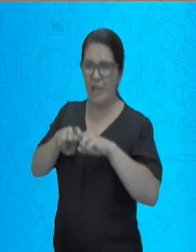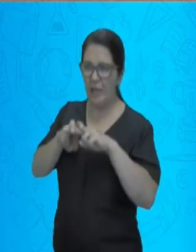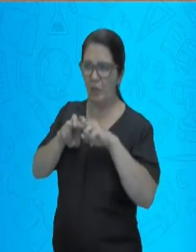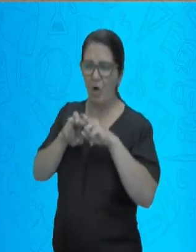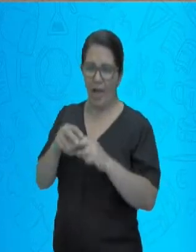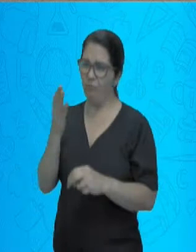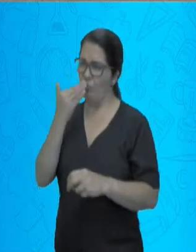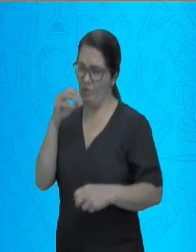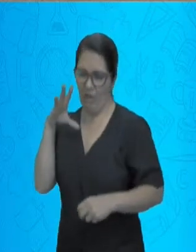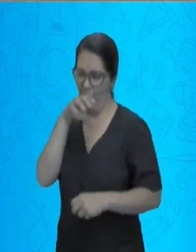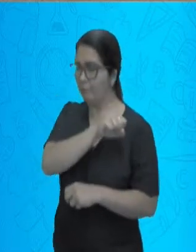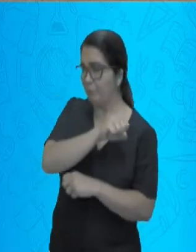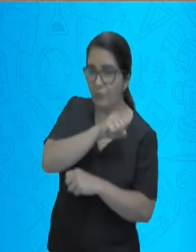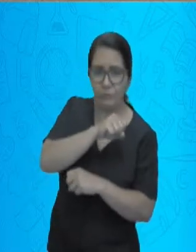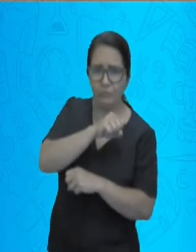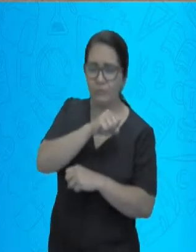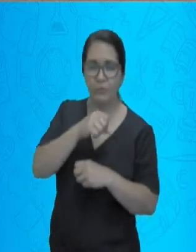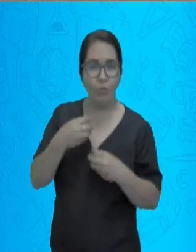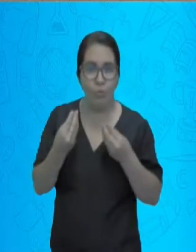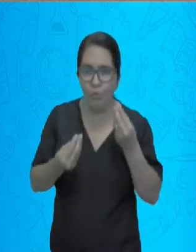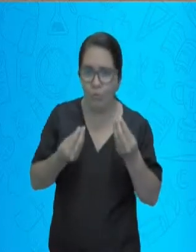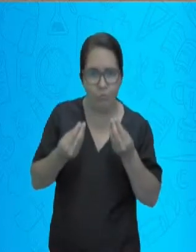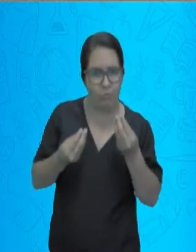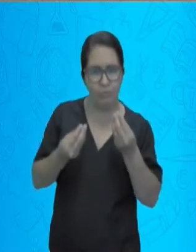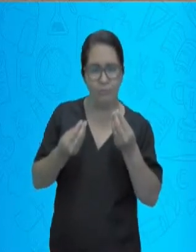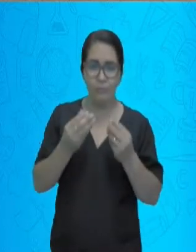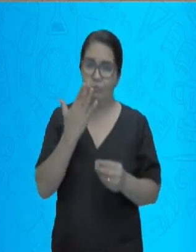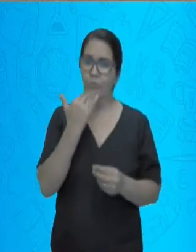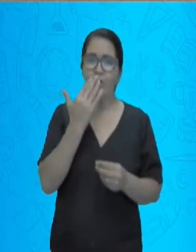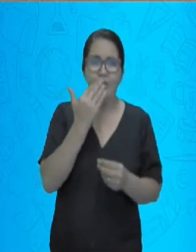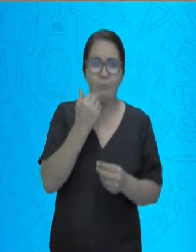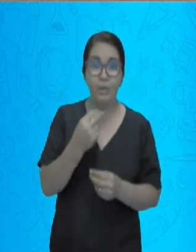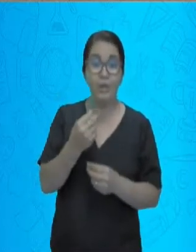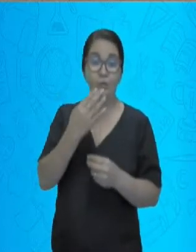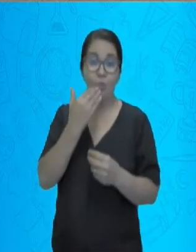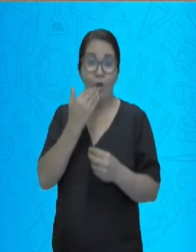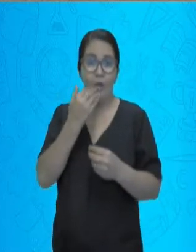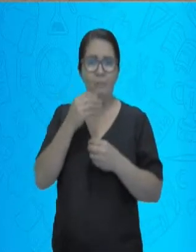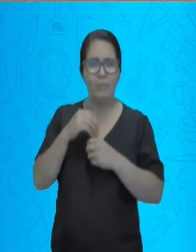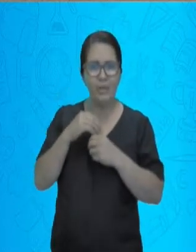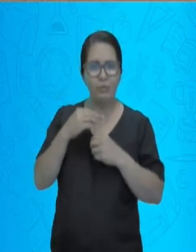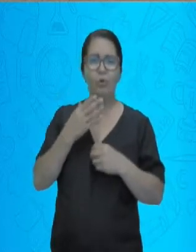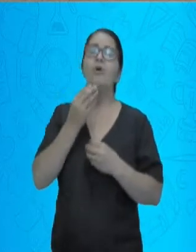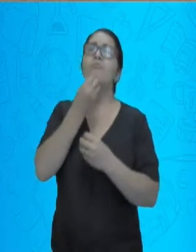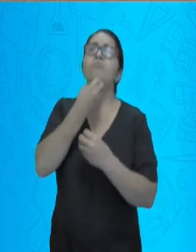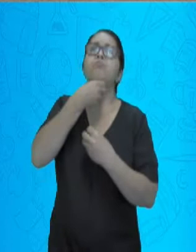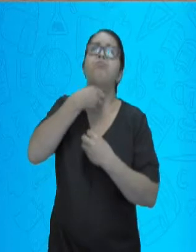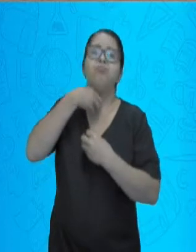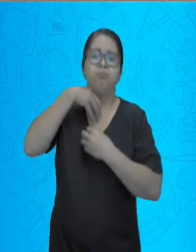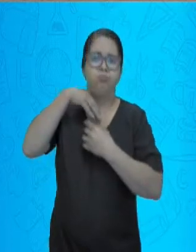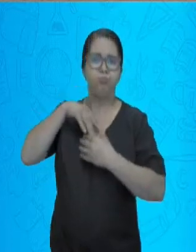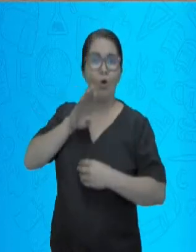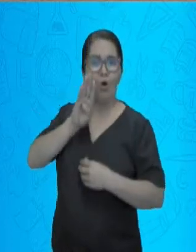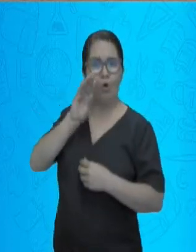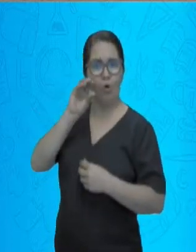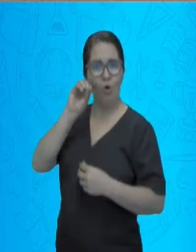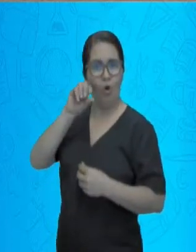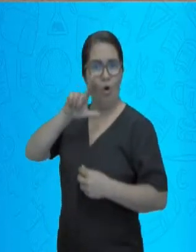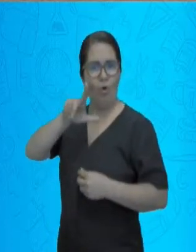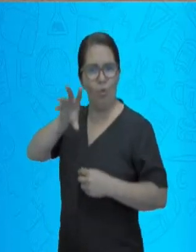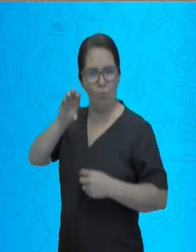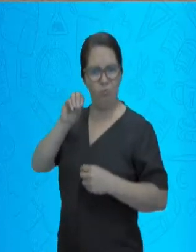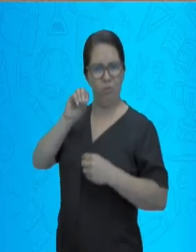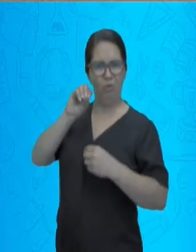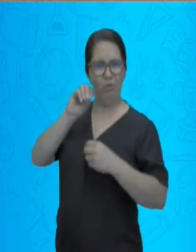já engole, nosso alimento não foi bem triturado, o nosso bolo alimentar não está bem organizado para